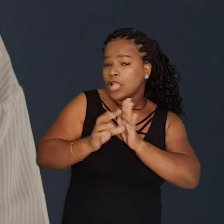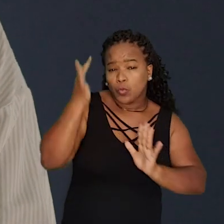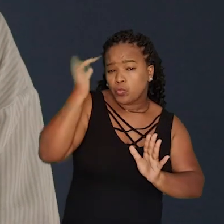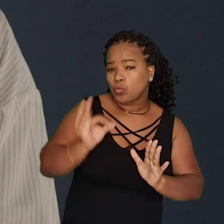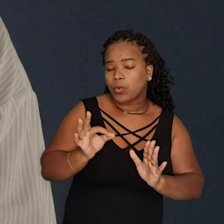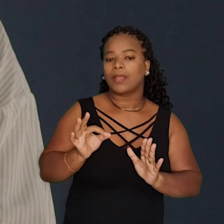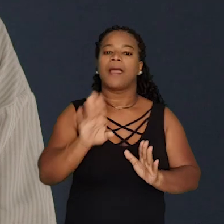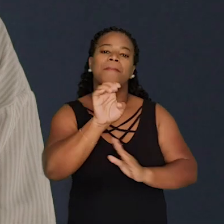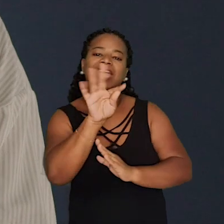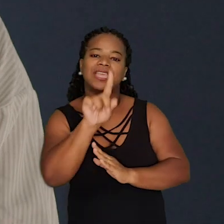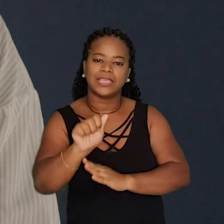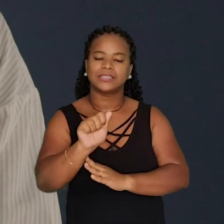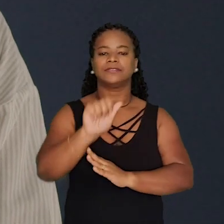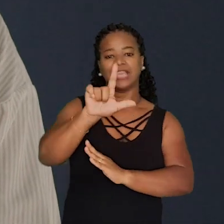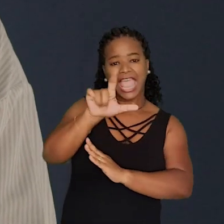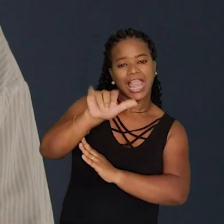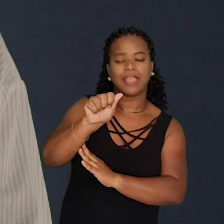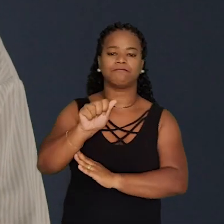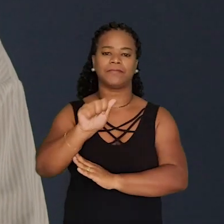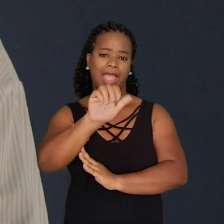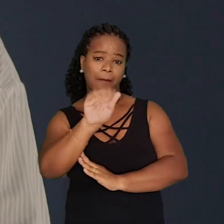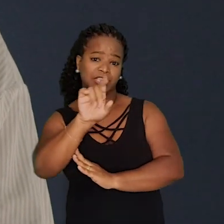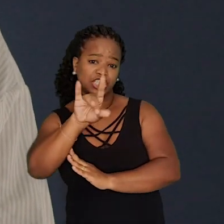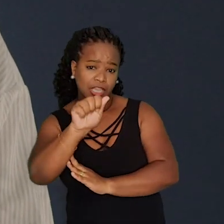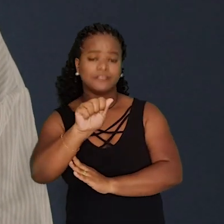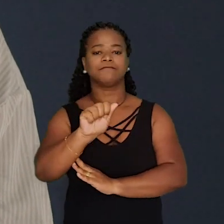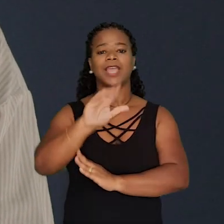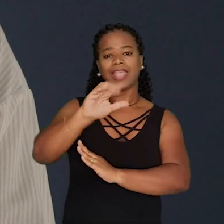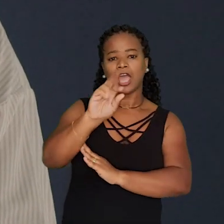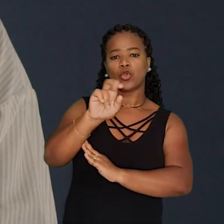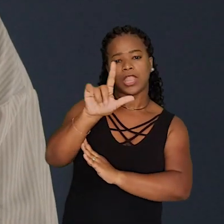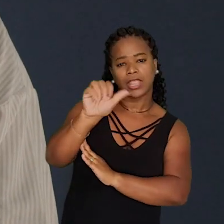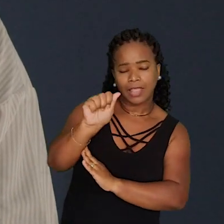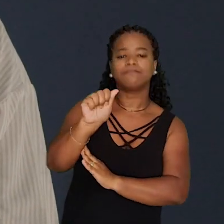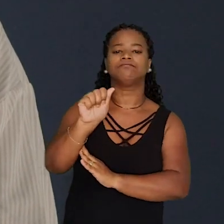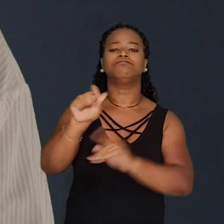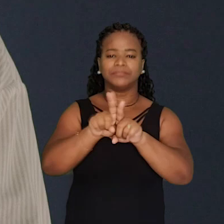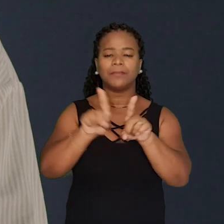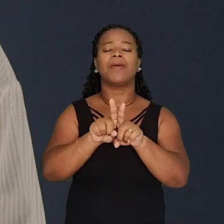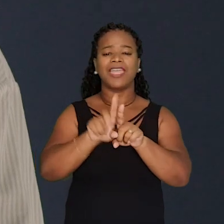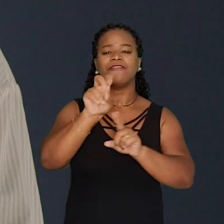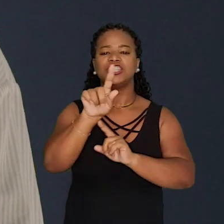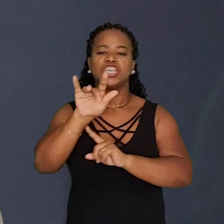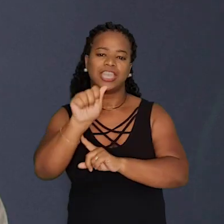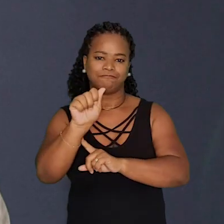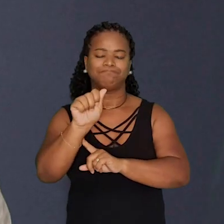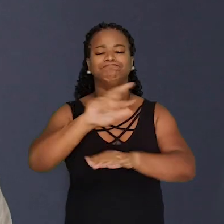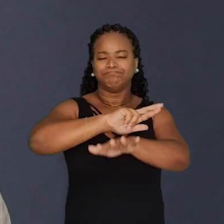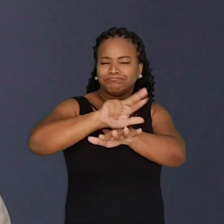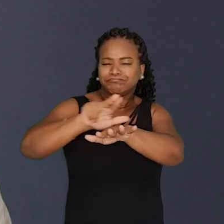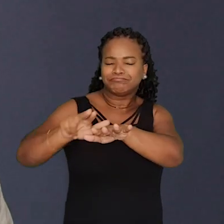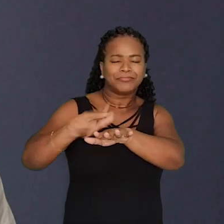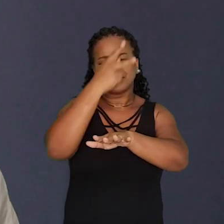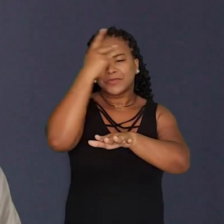Nascimento, Lélia Gonzalez, Abdias do Nascimento, Carolina Maria de Jesus, Virgínia Leonel Bicuto e